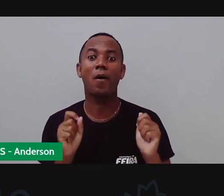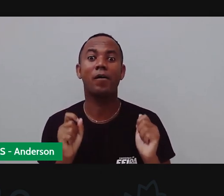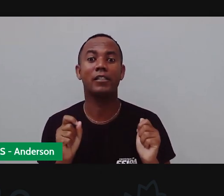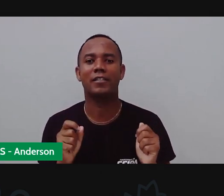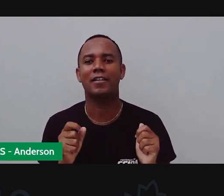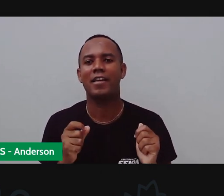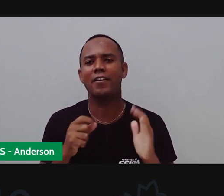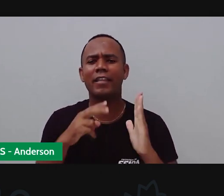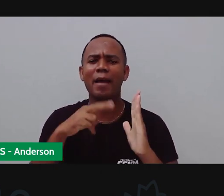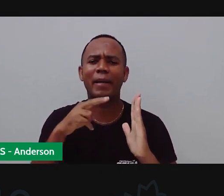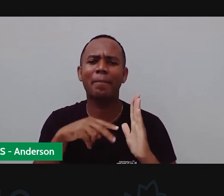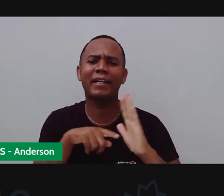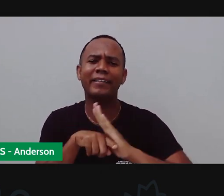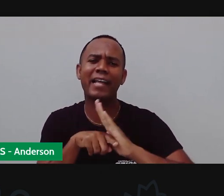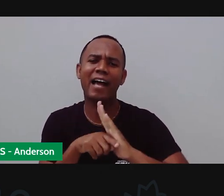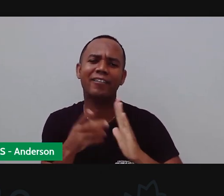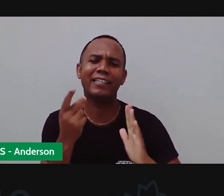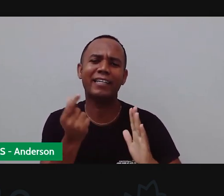mexer no celular, Anderson.